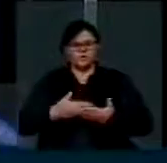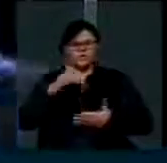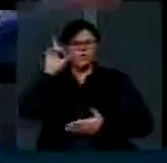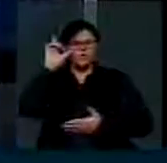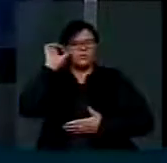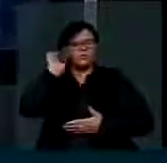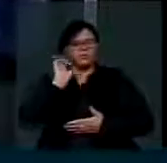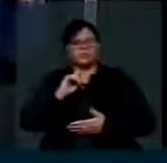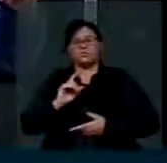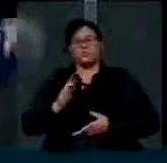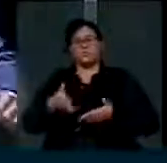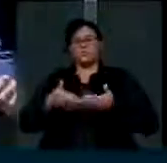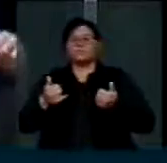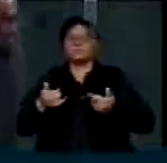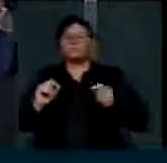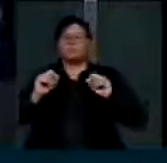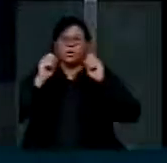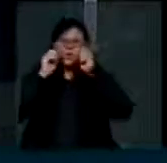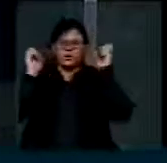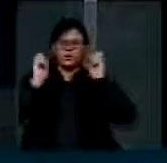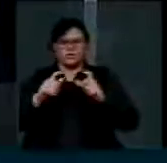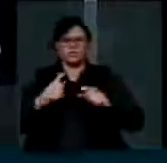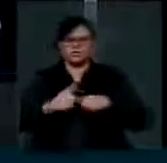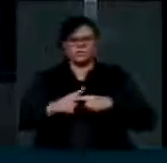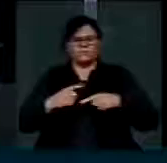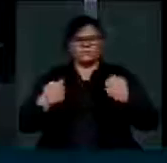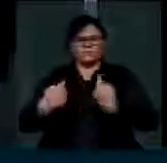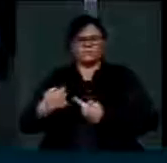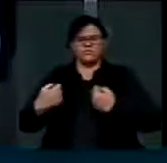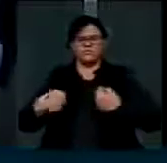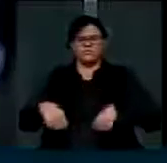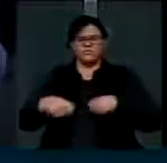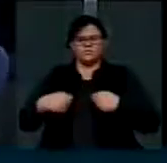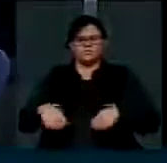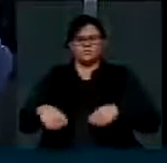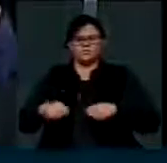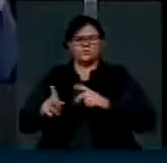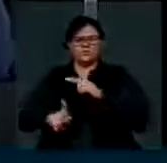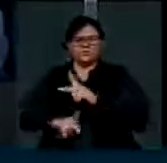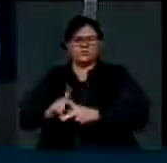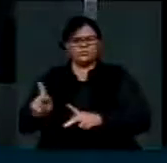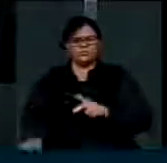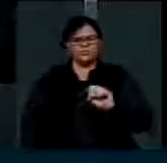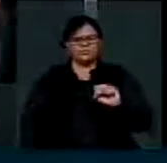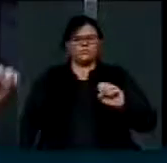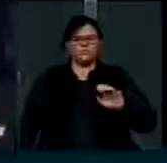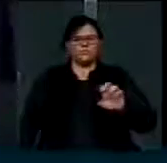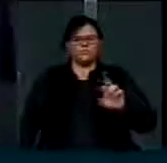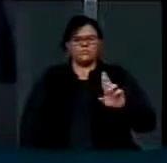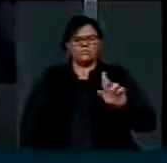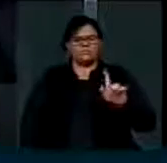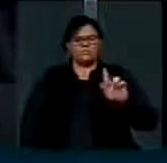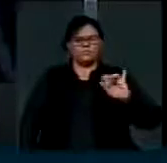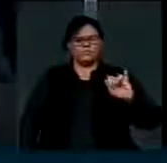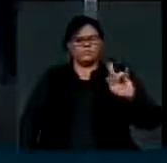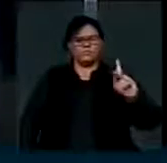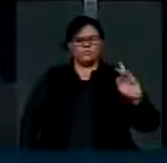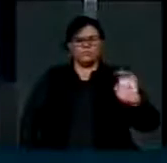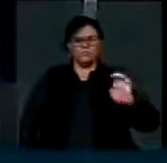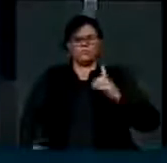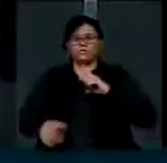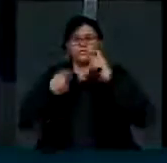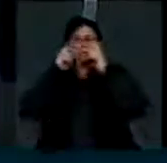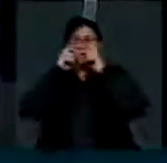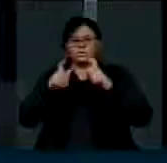Então que isso fique de alerta porque precisamos que o povo de Sergipe fique bem atento para essas pessoas que